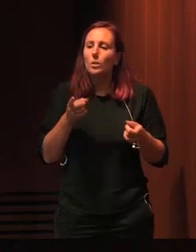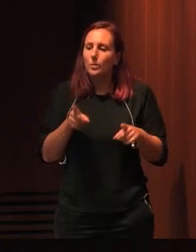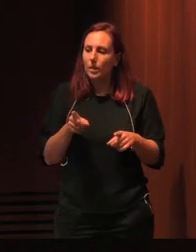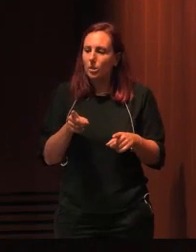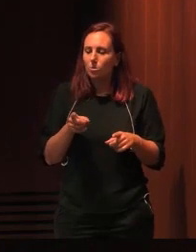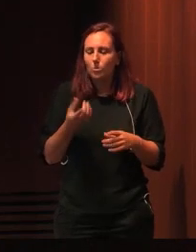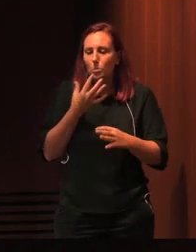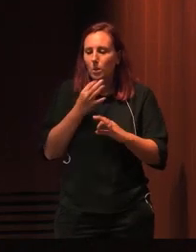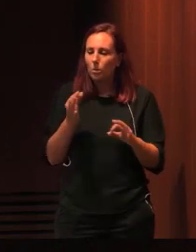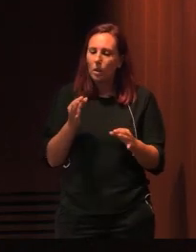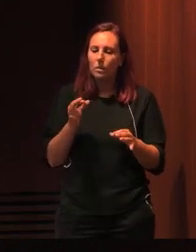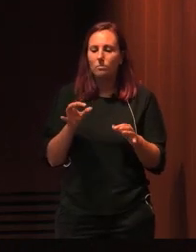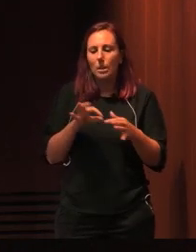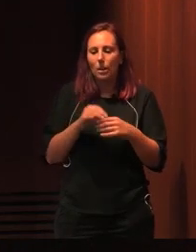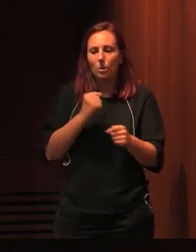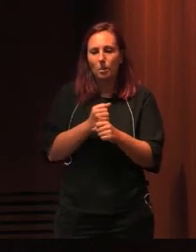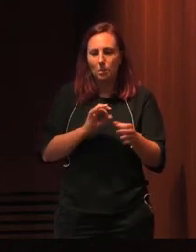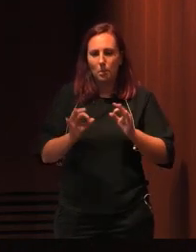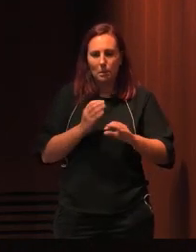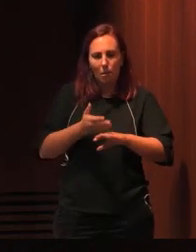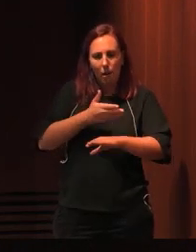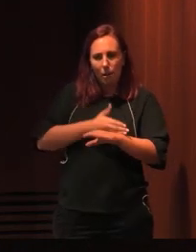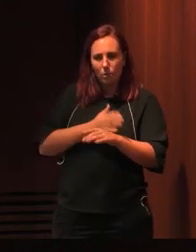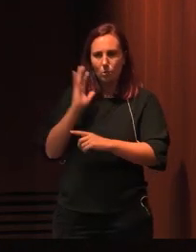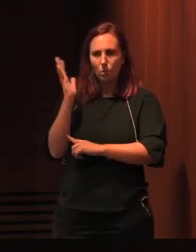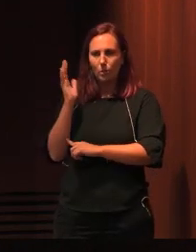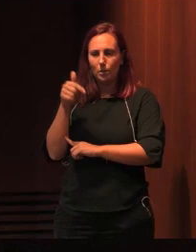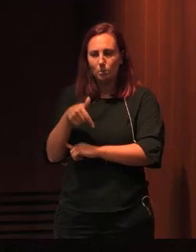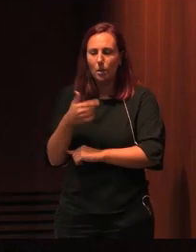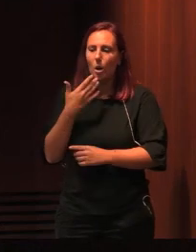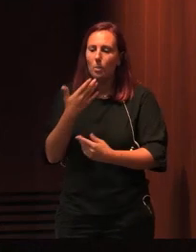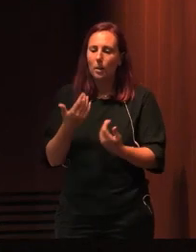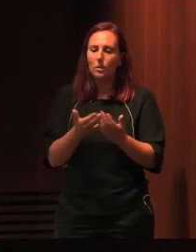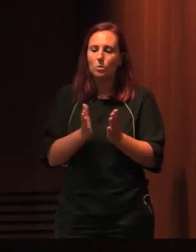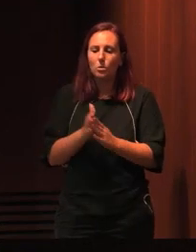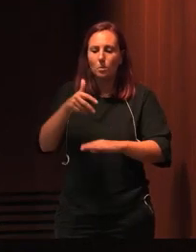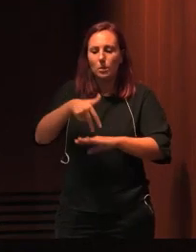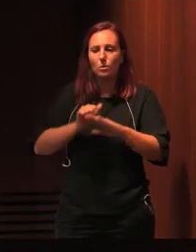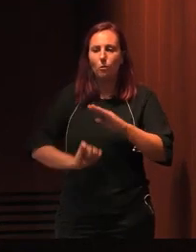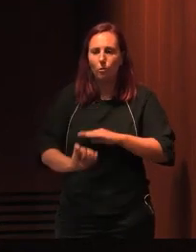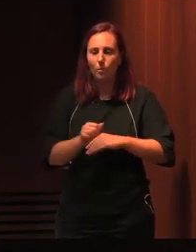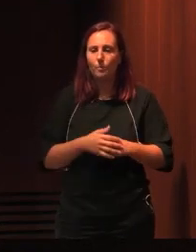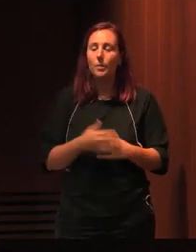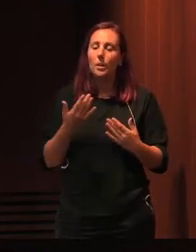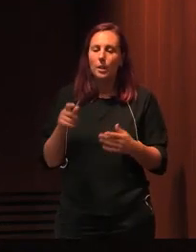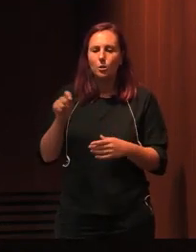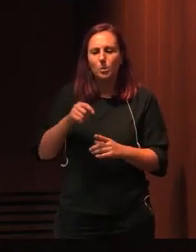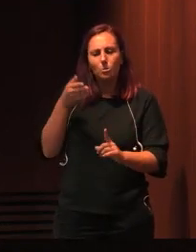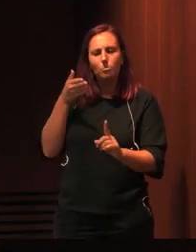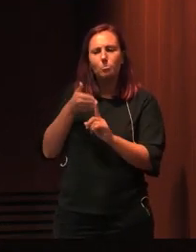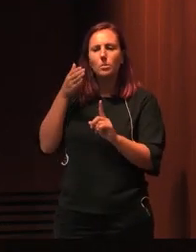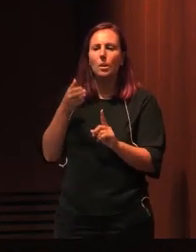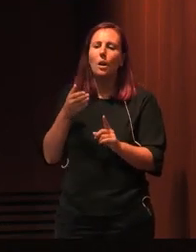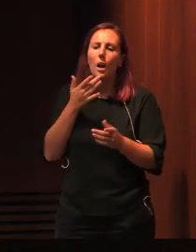inexcedível no trabalho de preparação deste evento. Agradeço a presença de todos. Neste mês dedicado às Bibliotecas